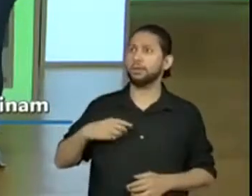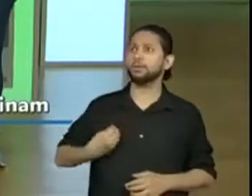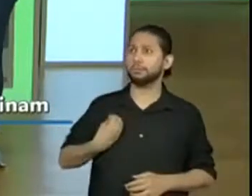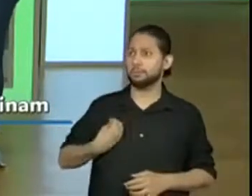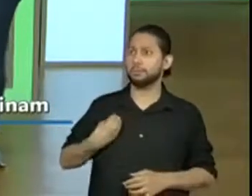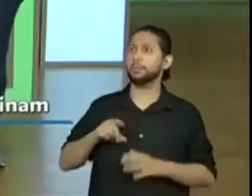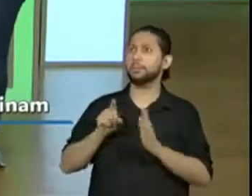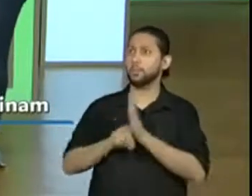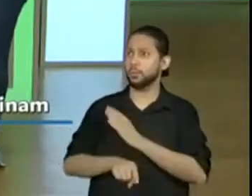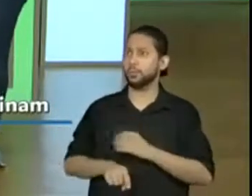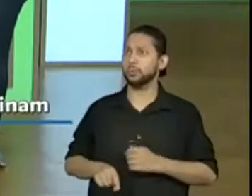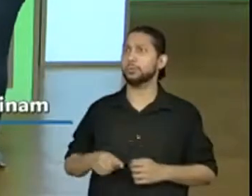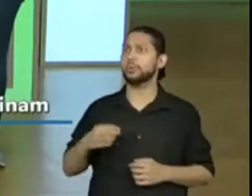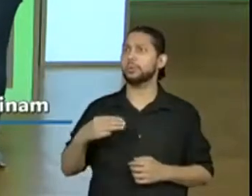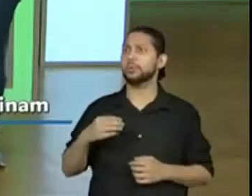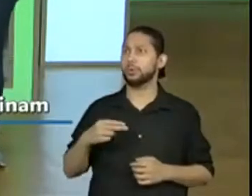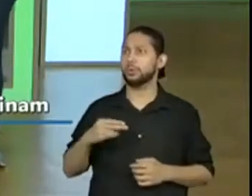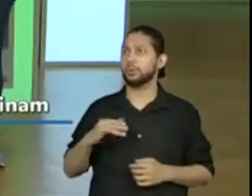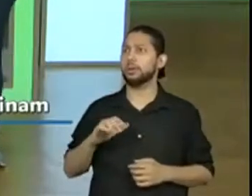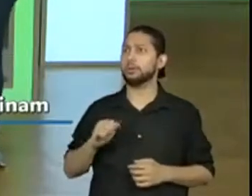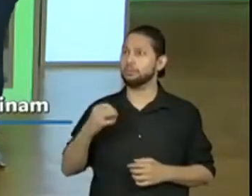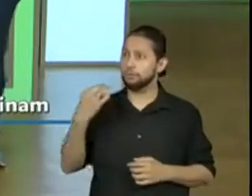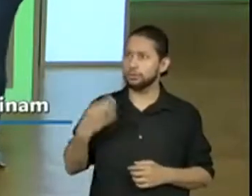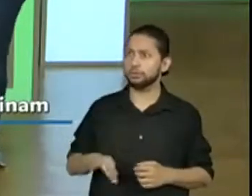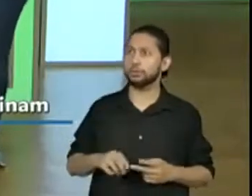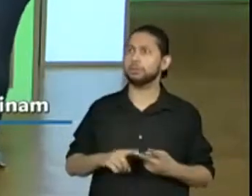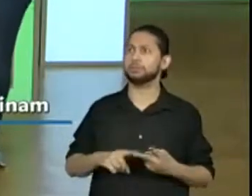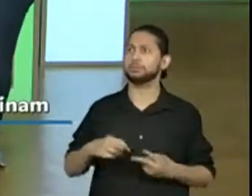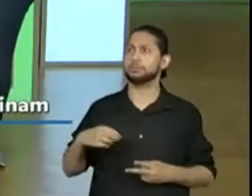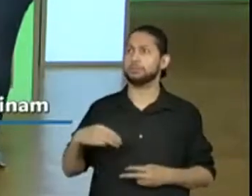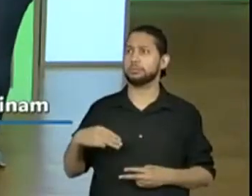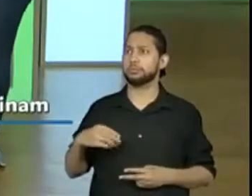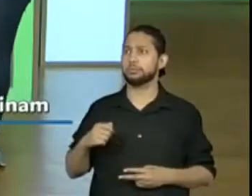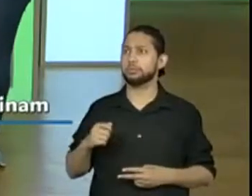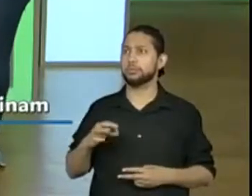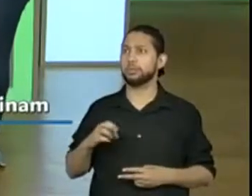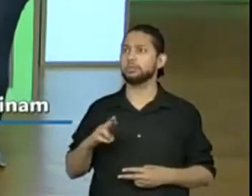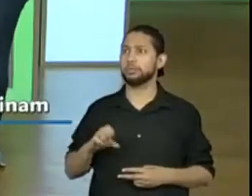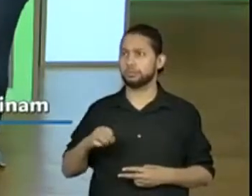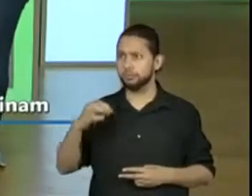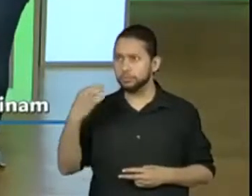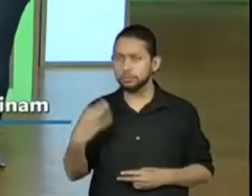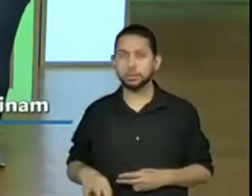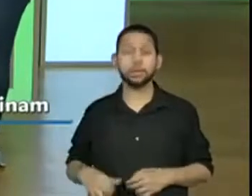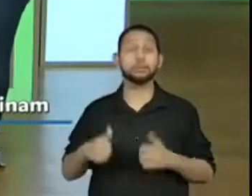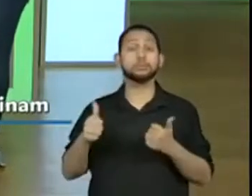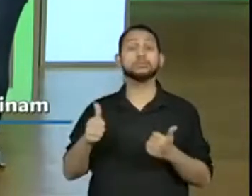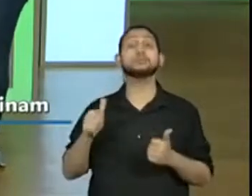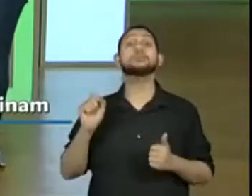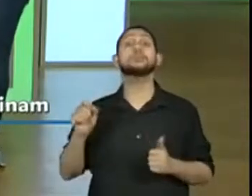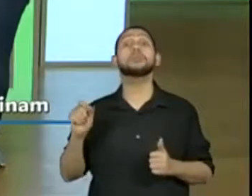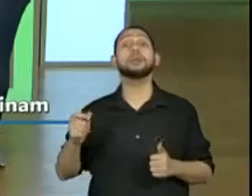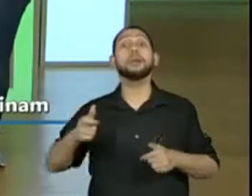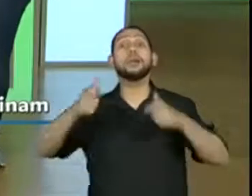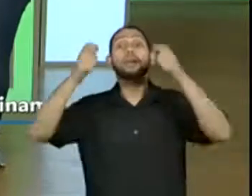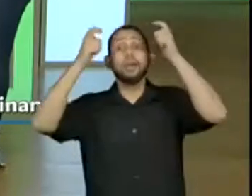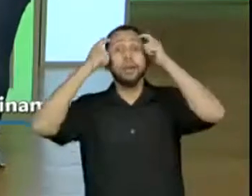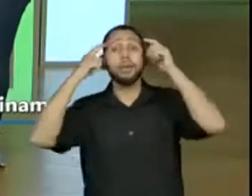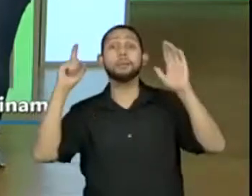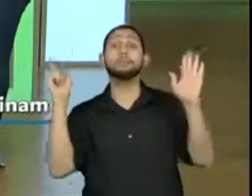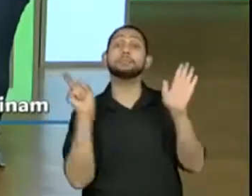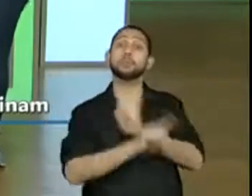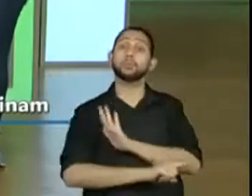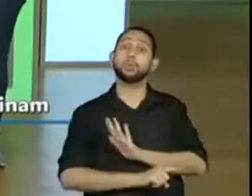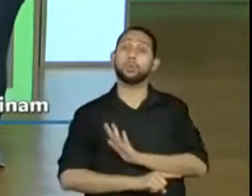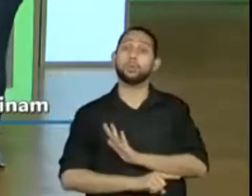Mônica, o Matheus também, tá? Todo mundo acertando que quem fez a pergunta foi o